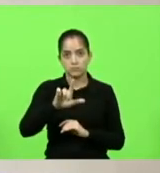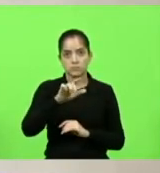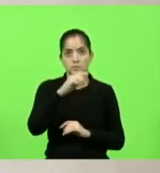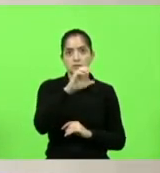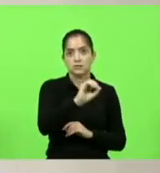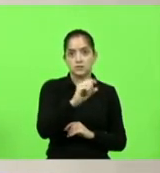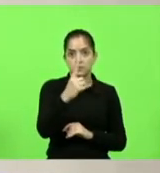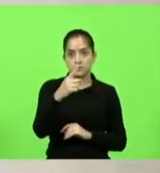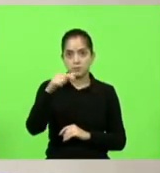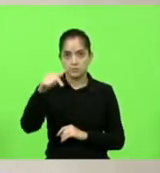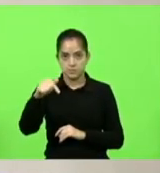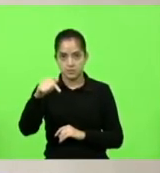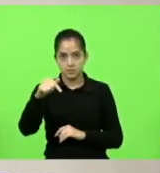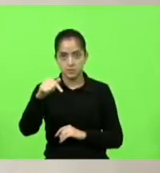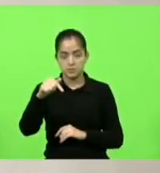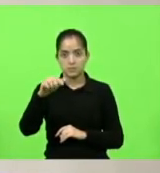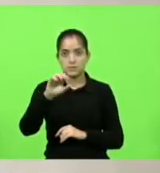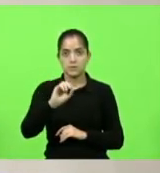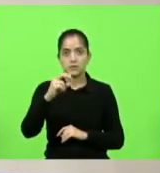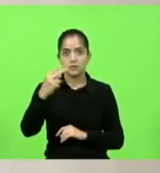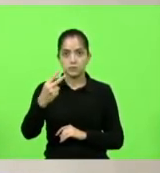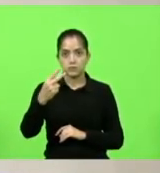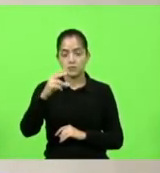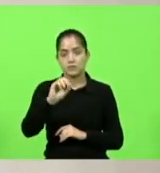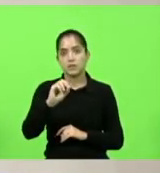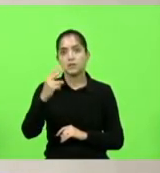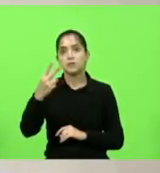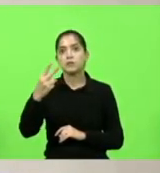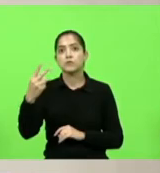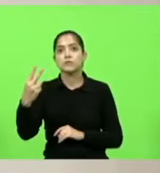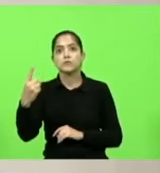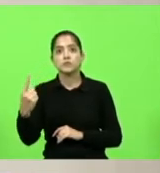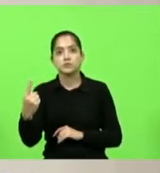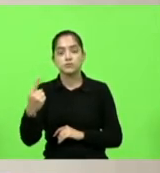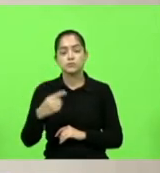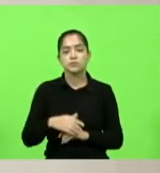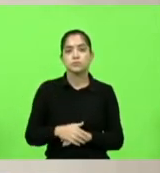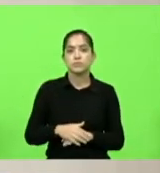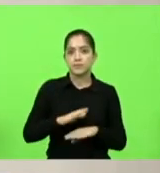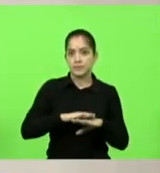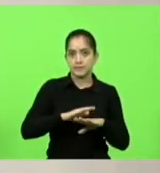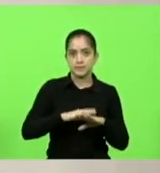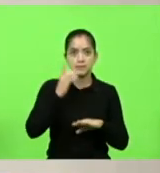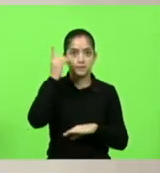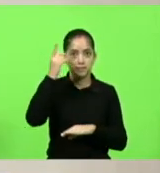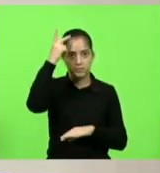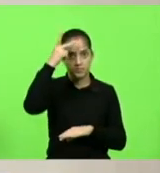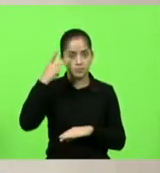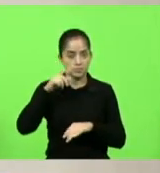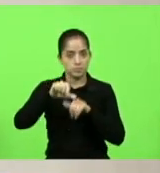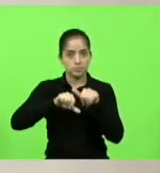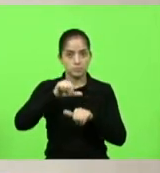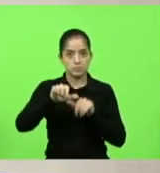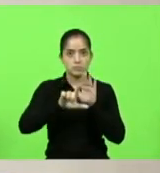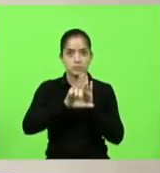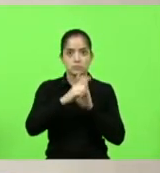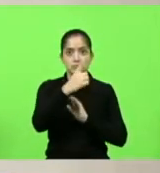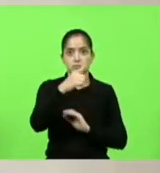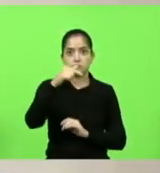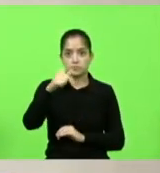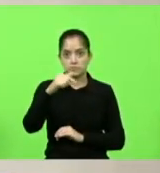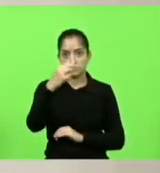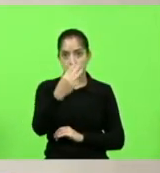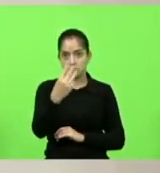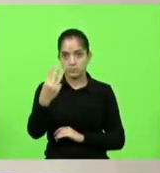.02021. Deputada Paulinha, altera a lei número 17.335